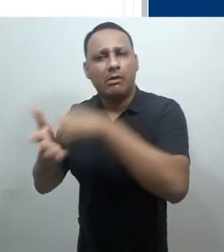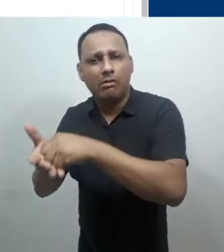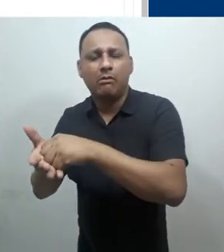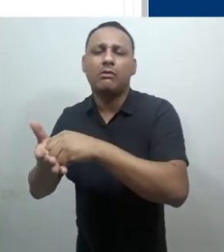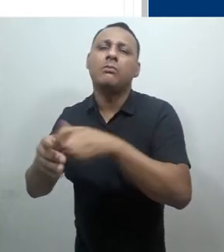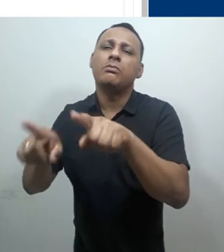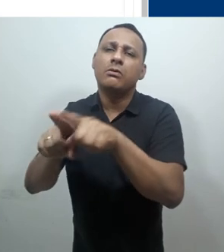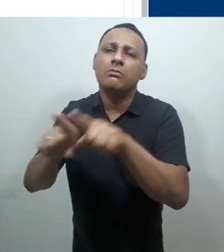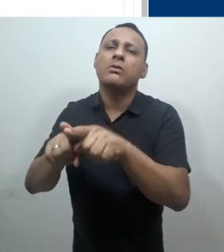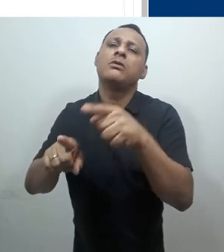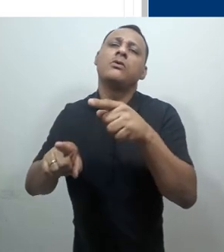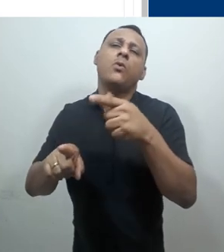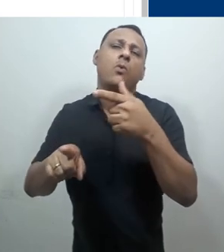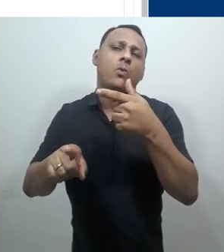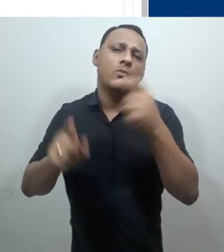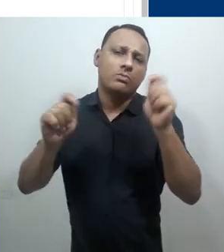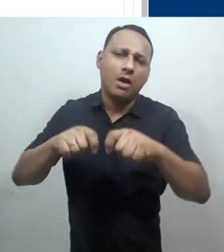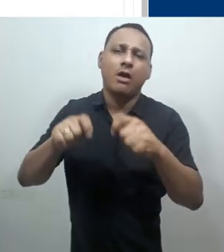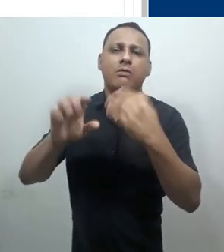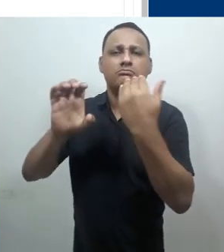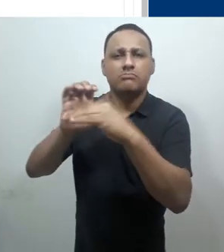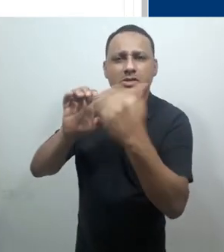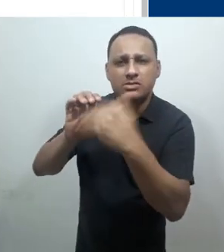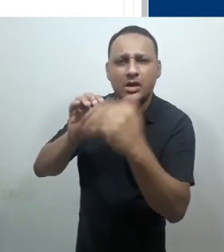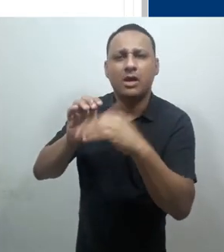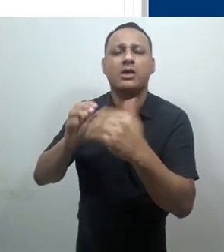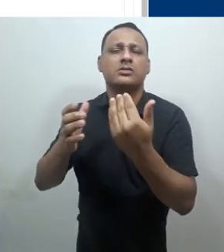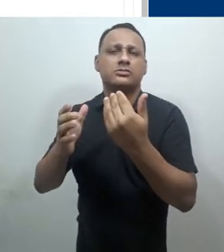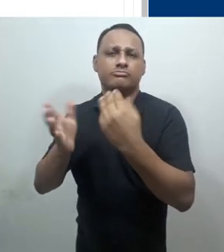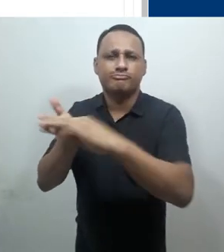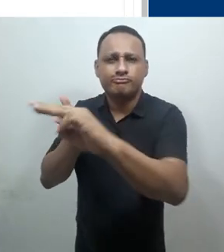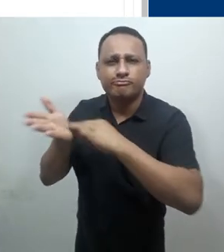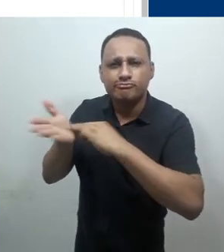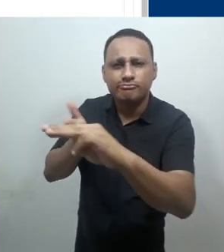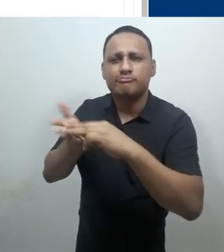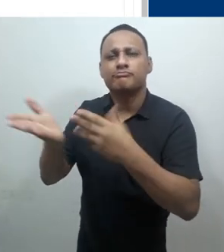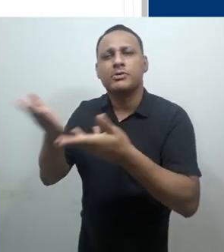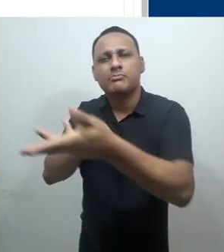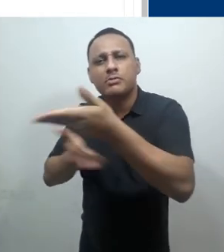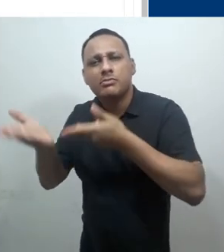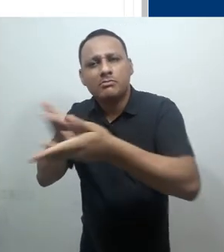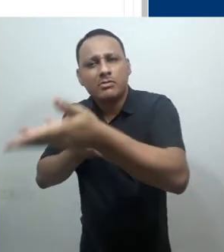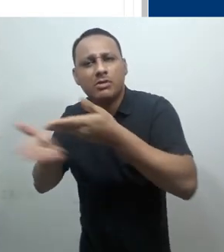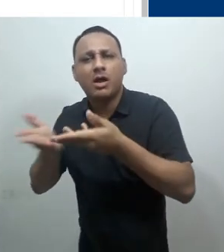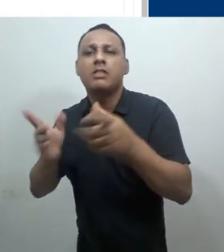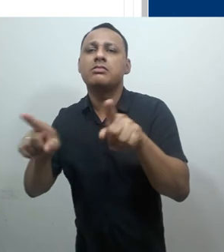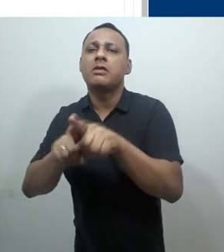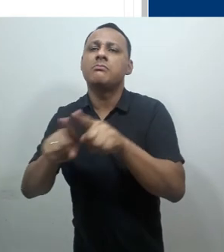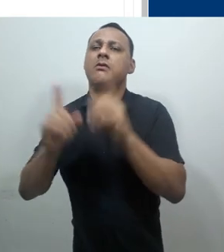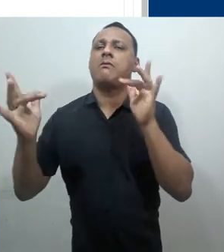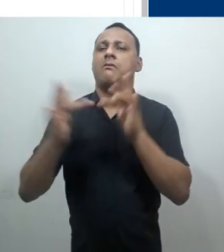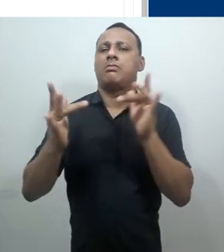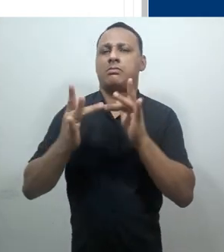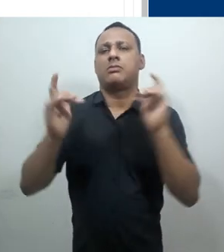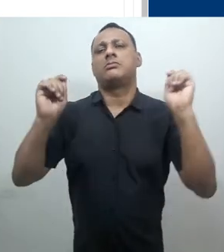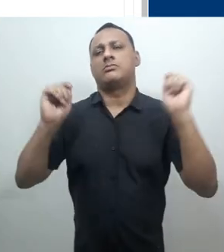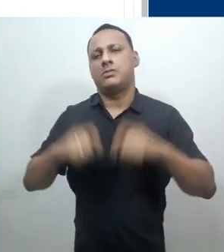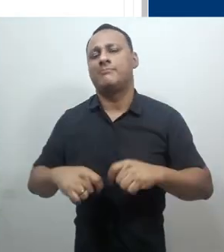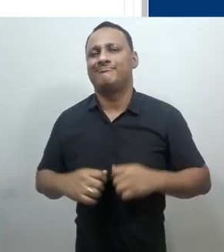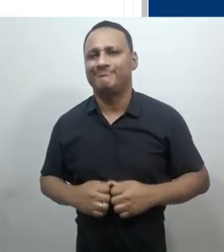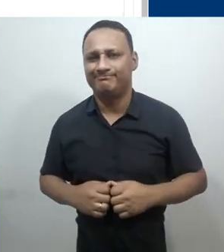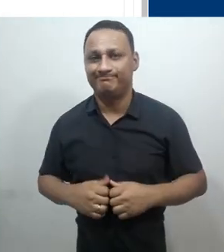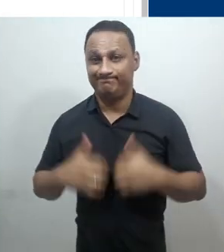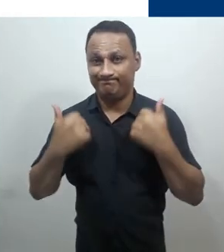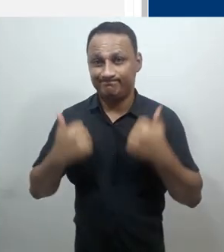disciplinas onde eles estão inscritos, bem como as opções de enviar mensagem e adicionar este usuário aos contatos.